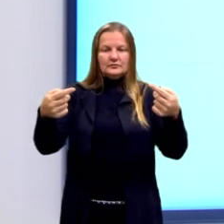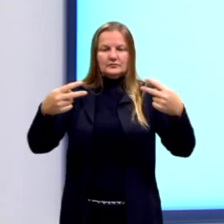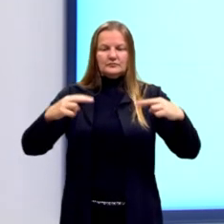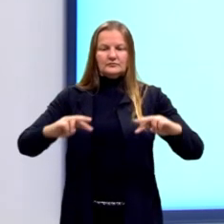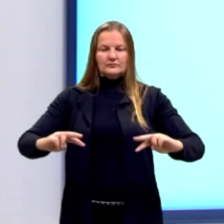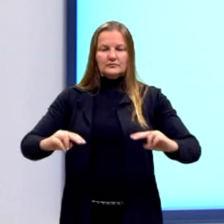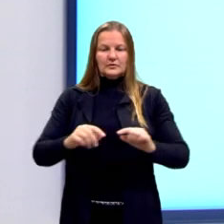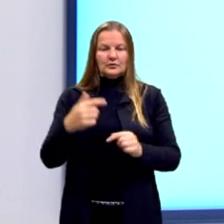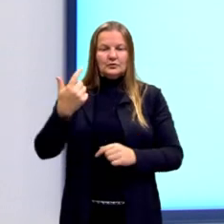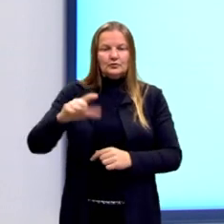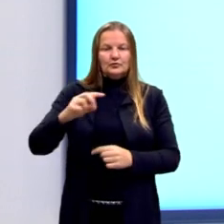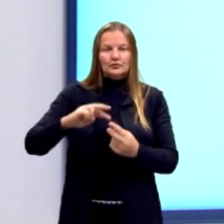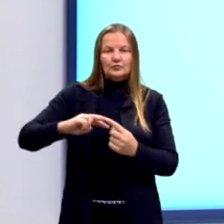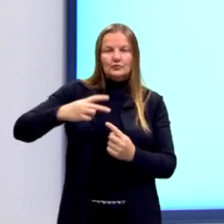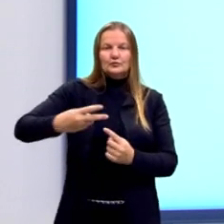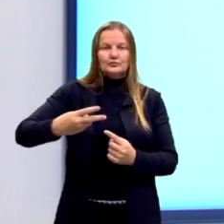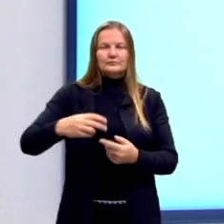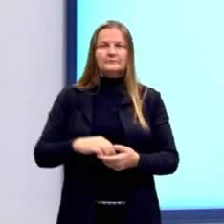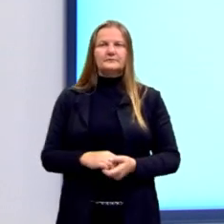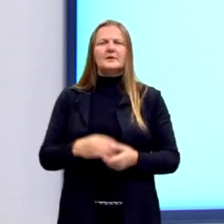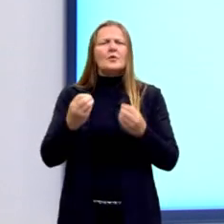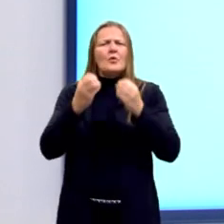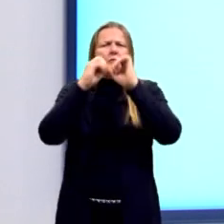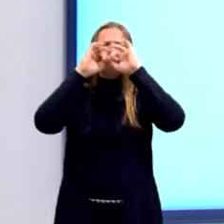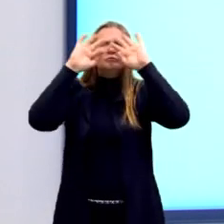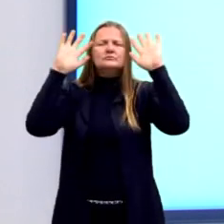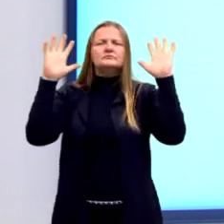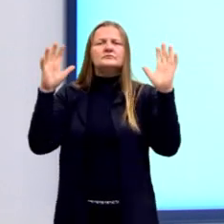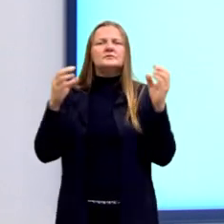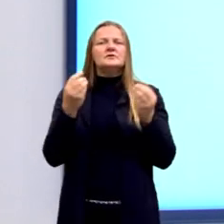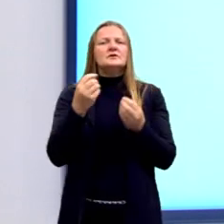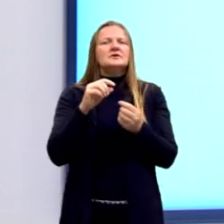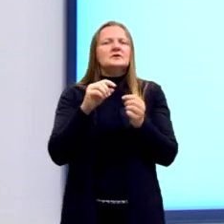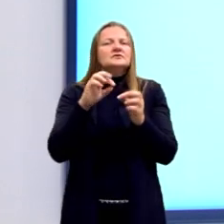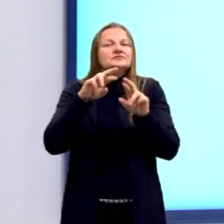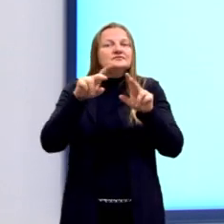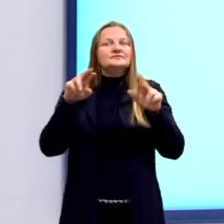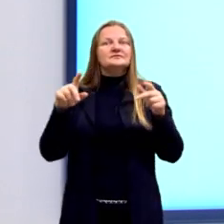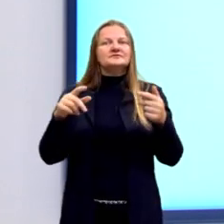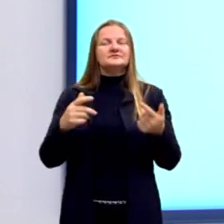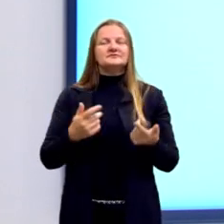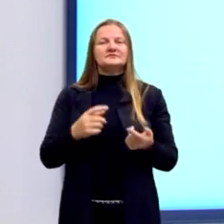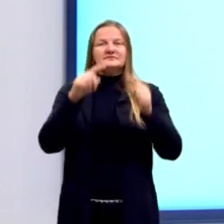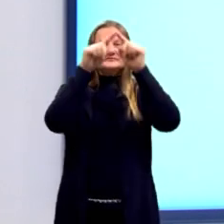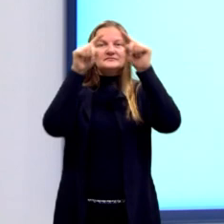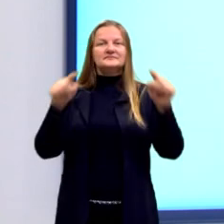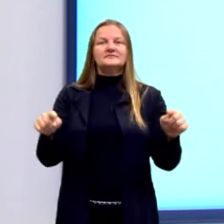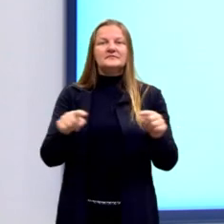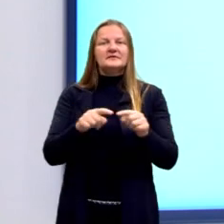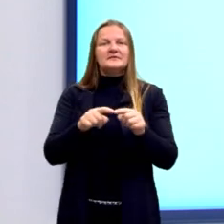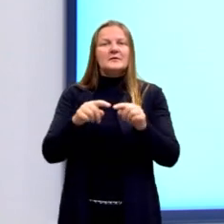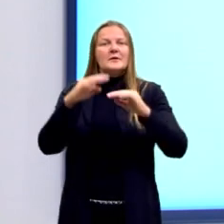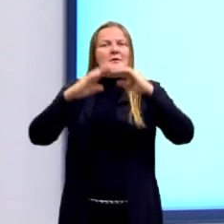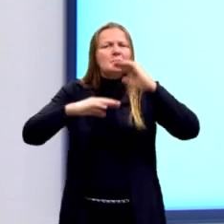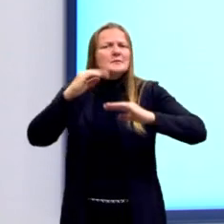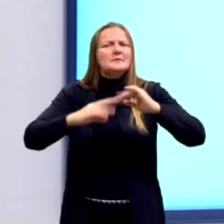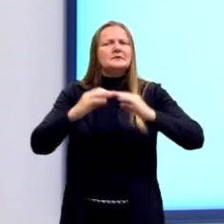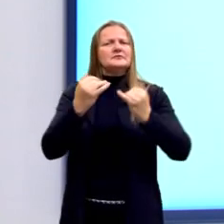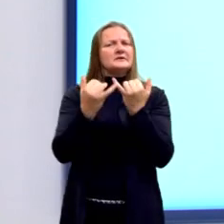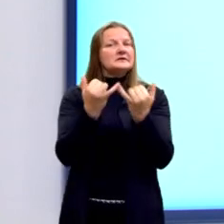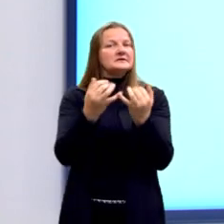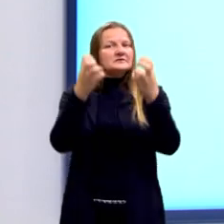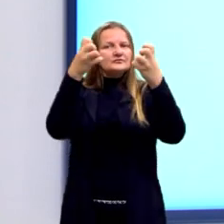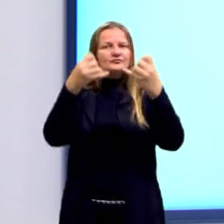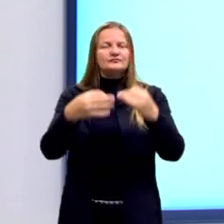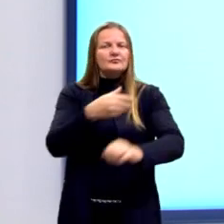Bom, qual é a melhor forma, então, de compreendermos estas questões? Através da prática, em exercícios.